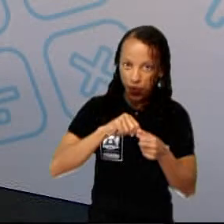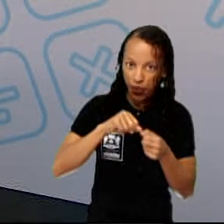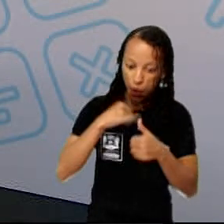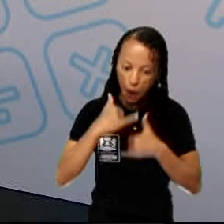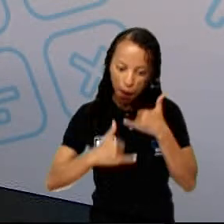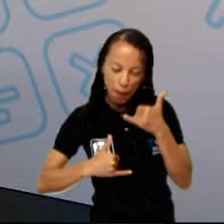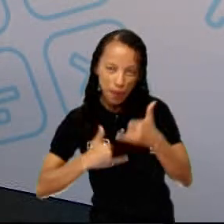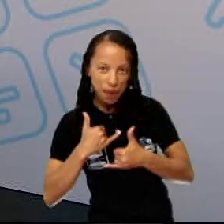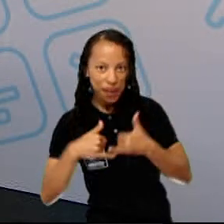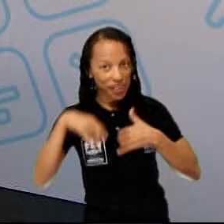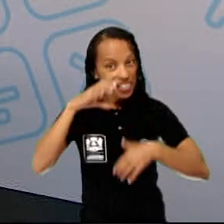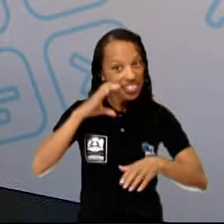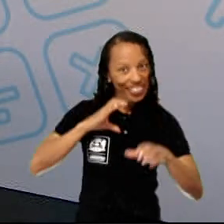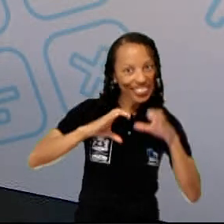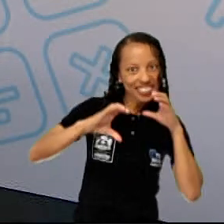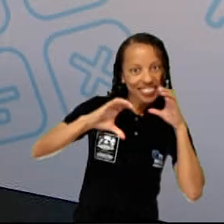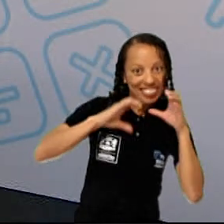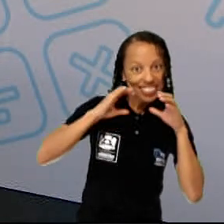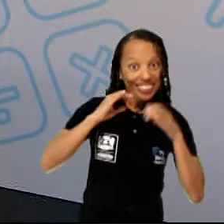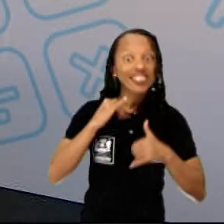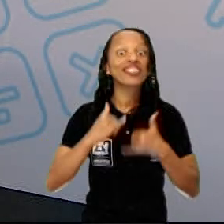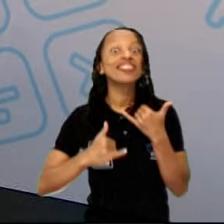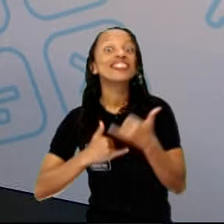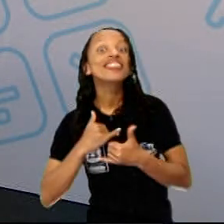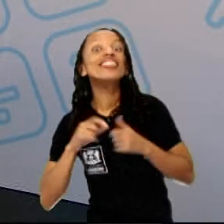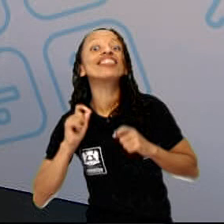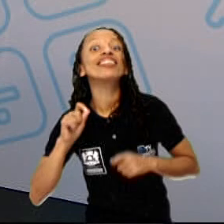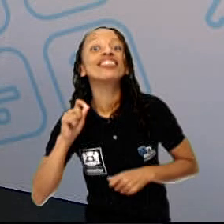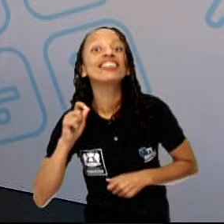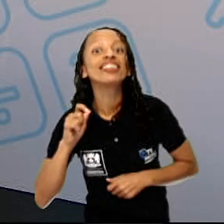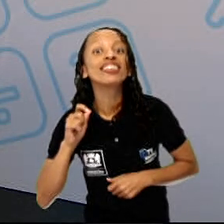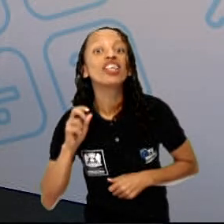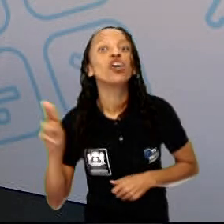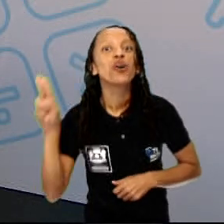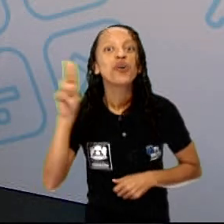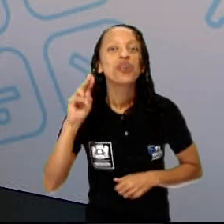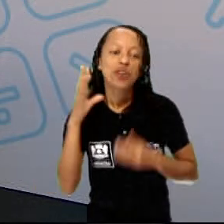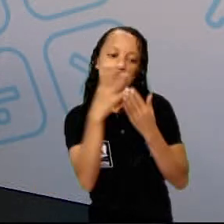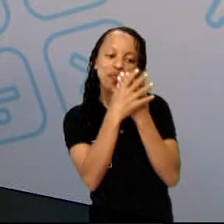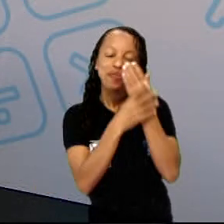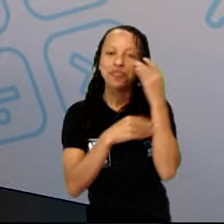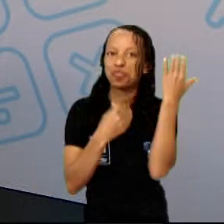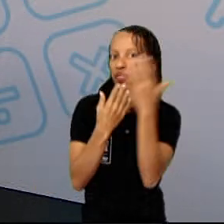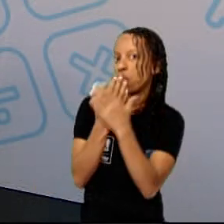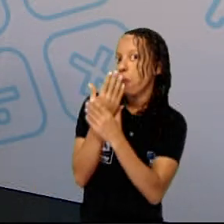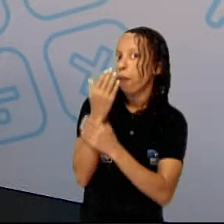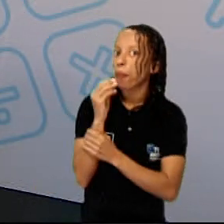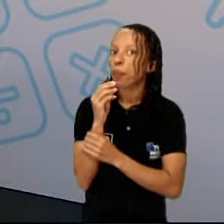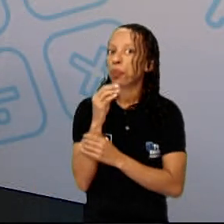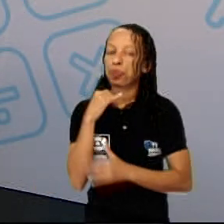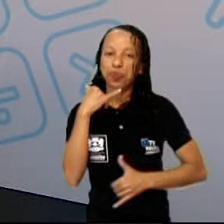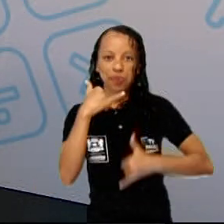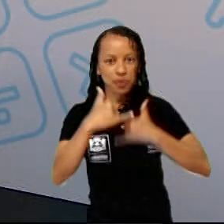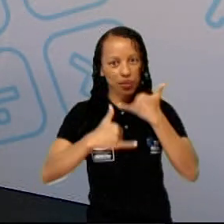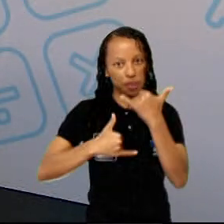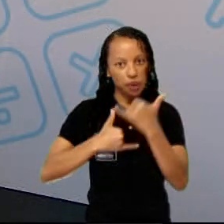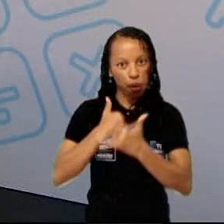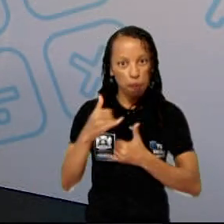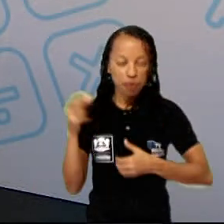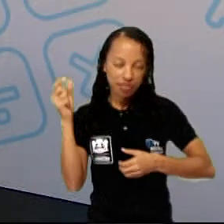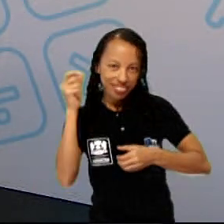cantada. E a brincadeira nós vamos usar as nossas mãos. É a brincadeira da